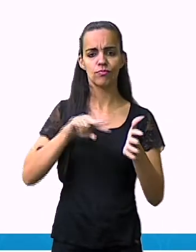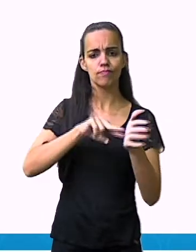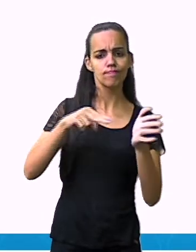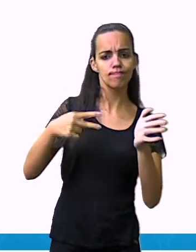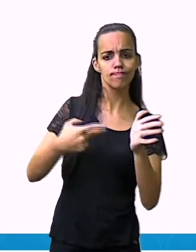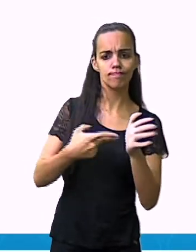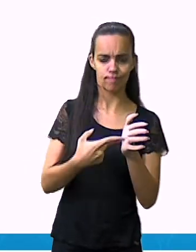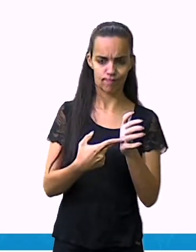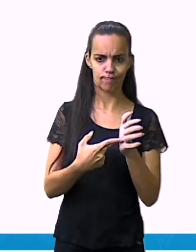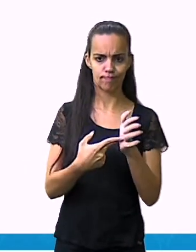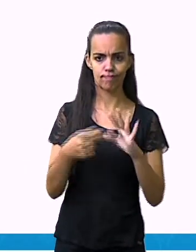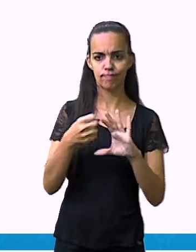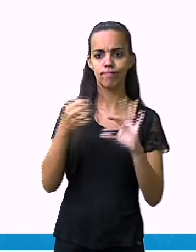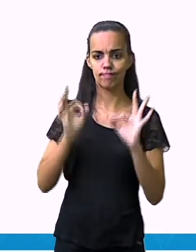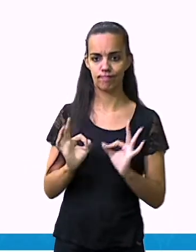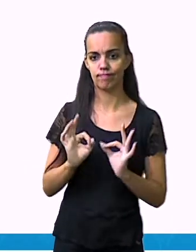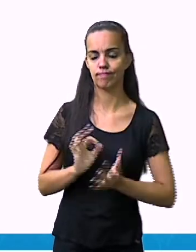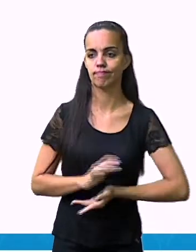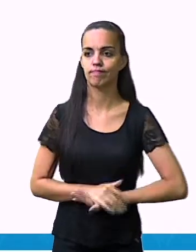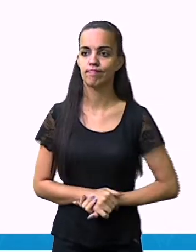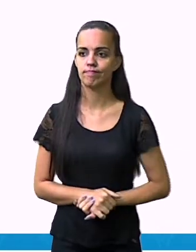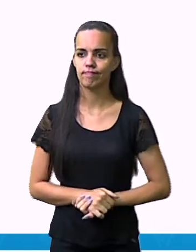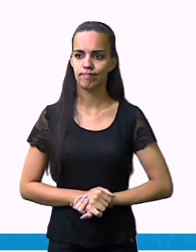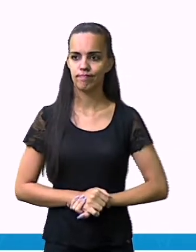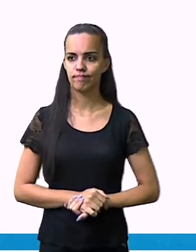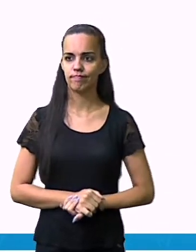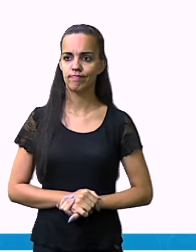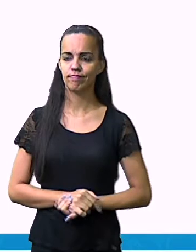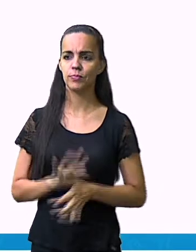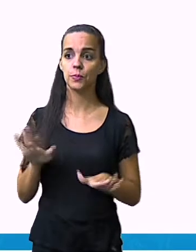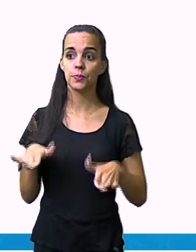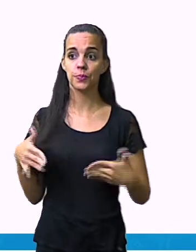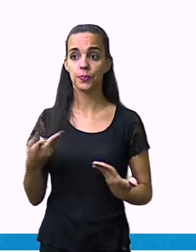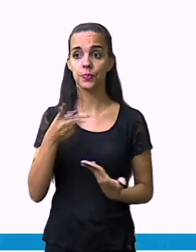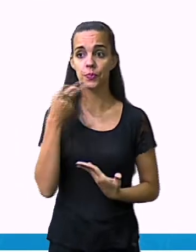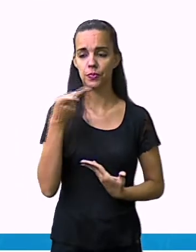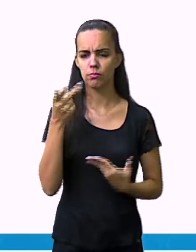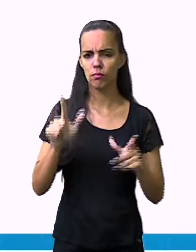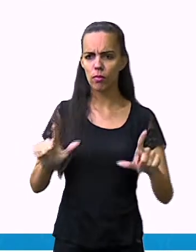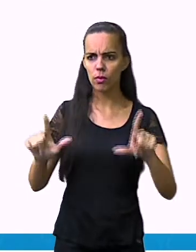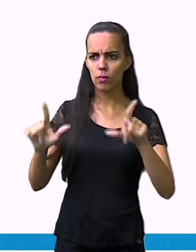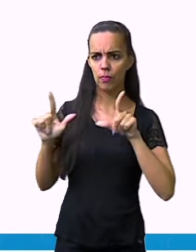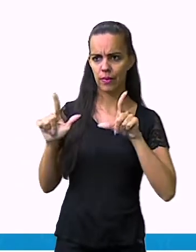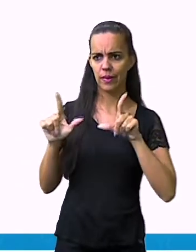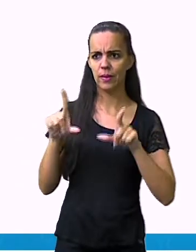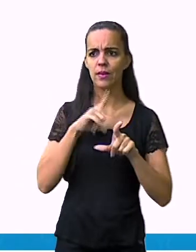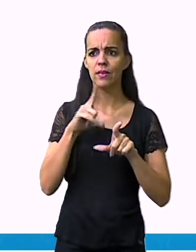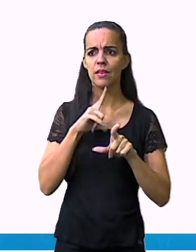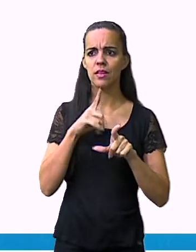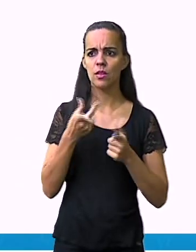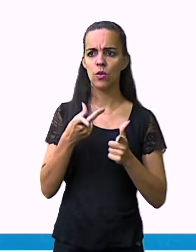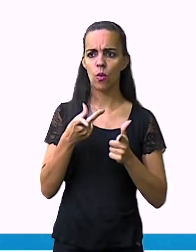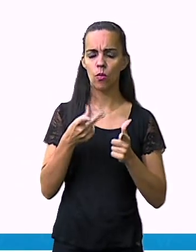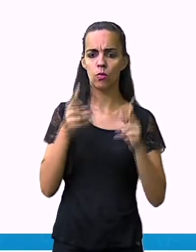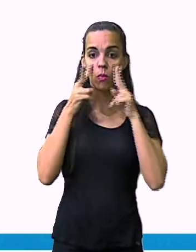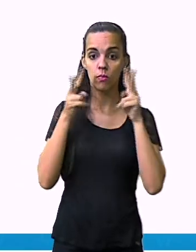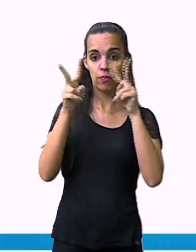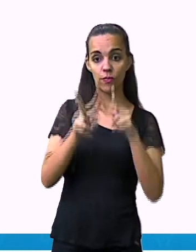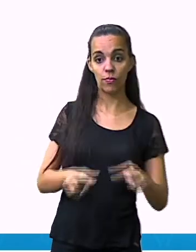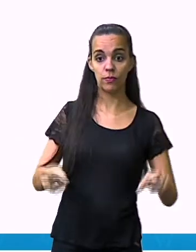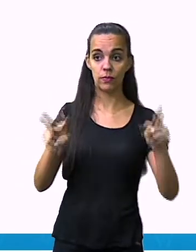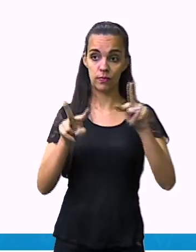ao significado correto. Quando nós estamos falando aí de placas, nós temos algo visual.